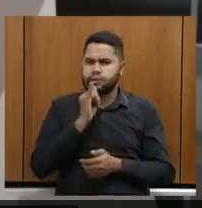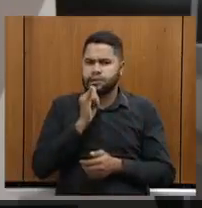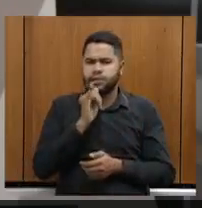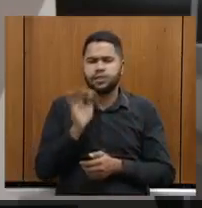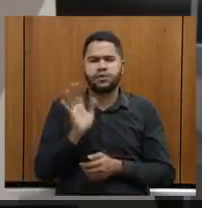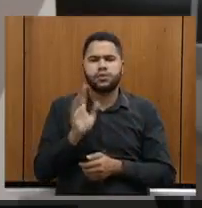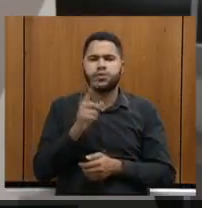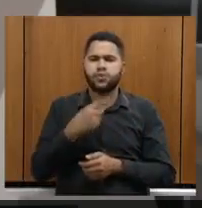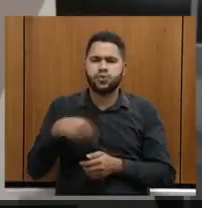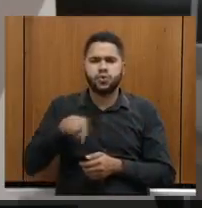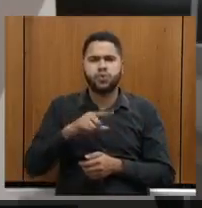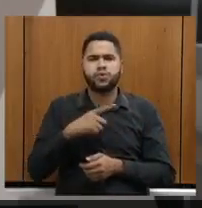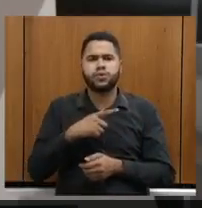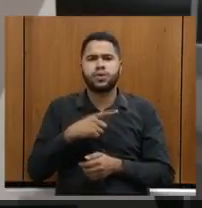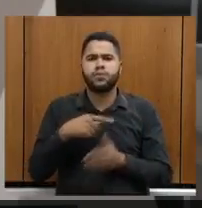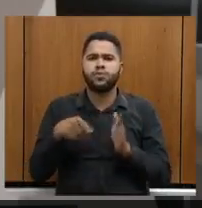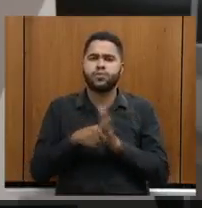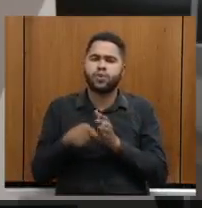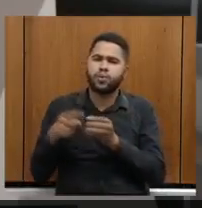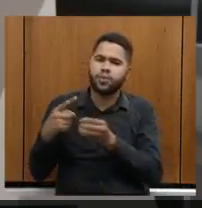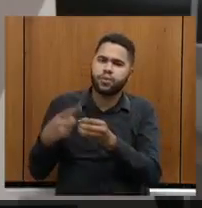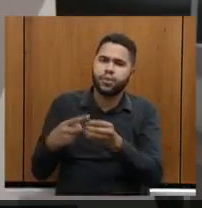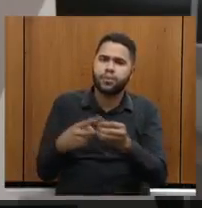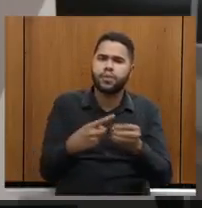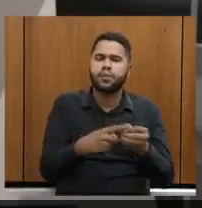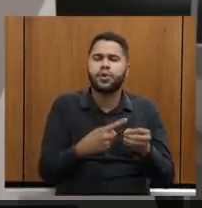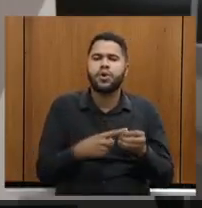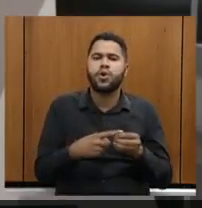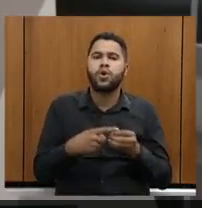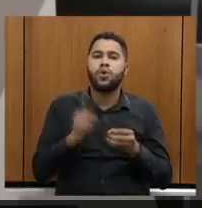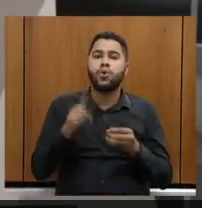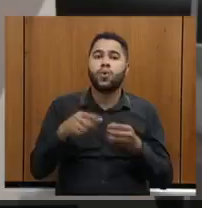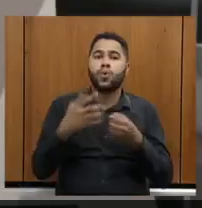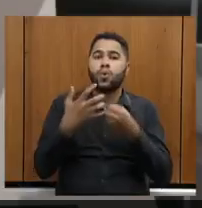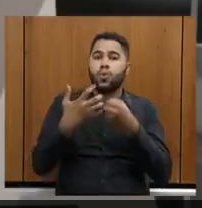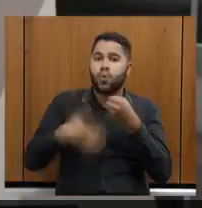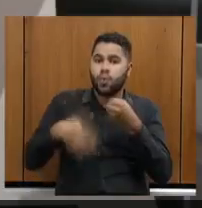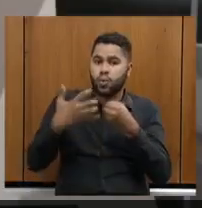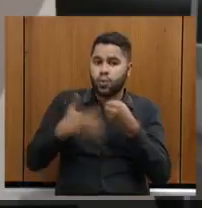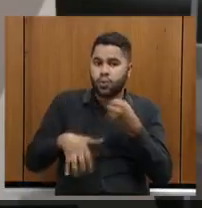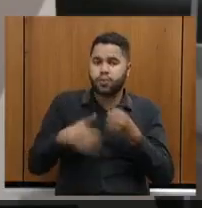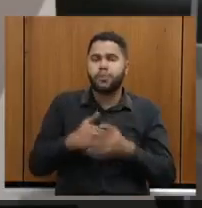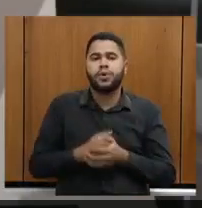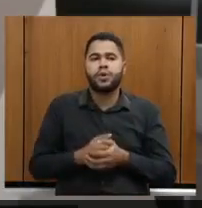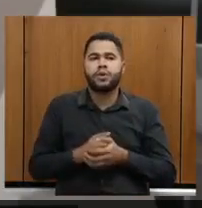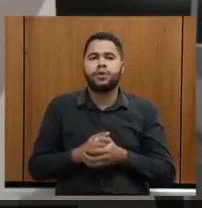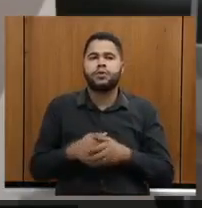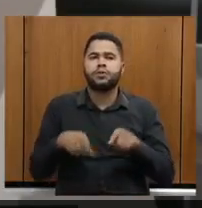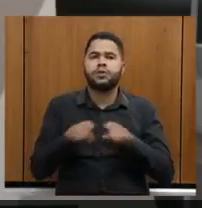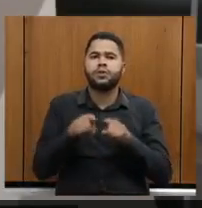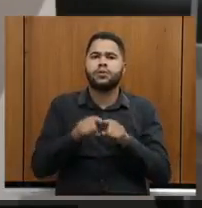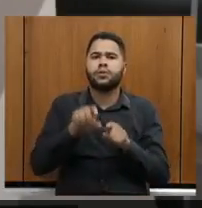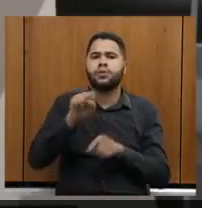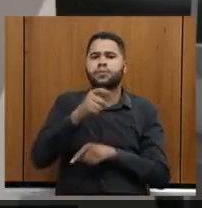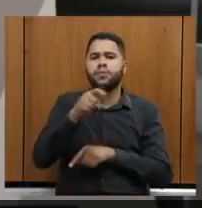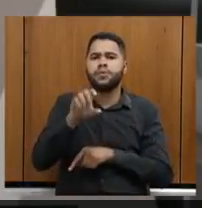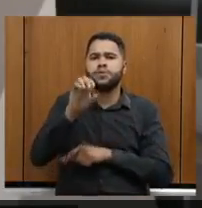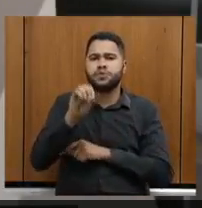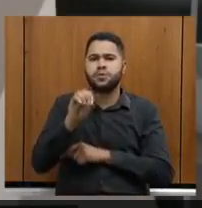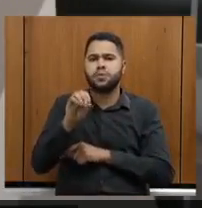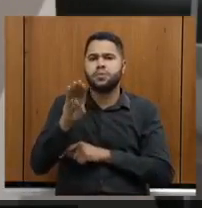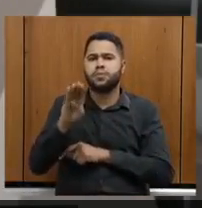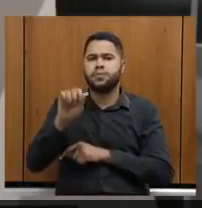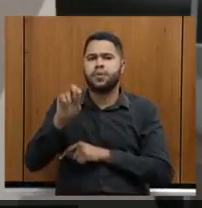que nós temos distritos, o distrito de Ouro Preto, São Bartolomeu, está entre os três